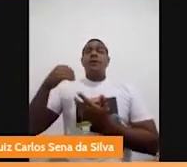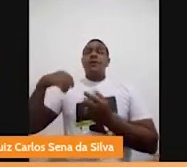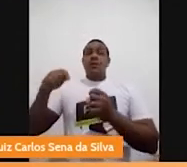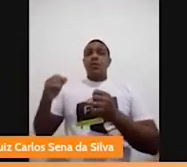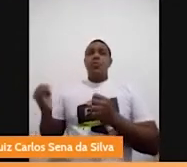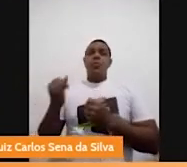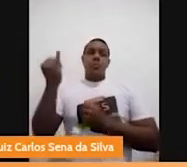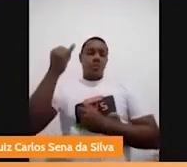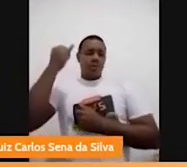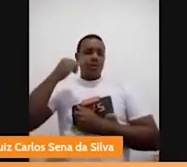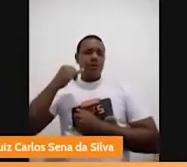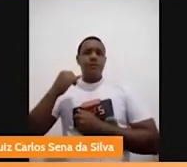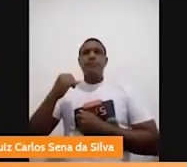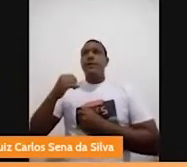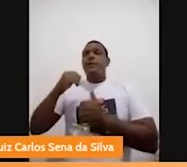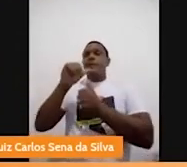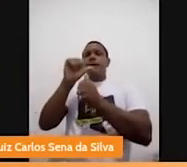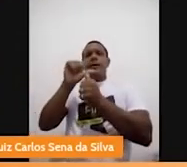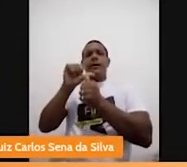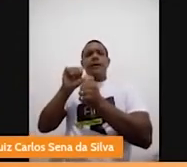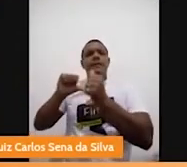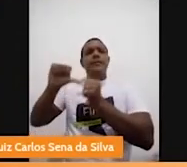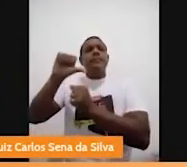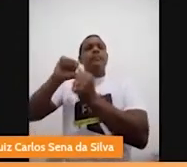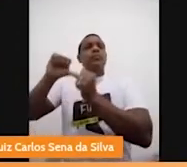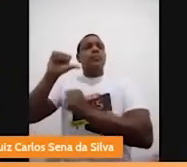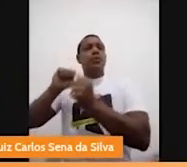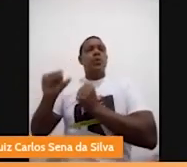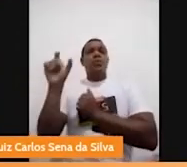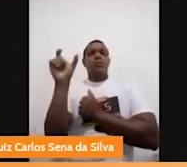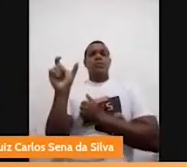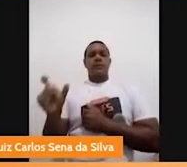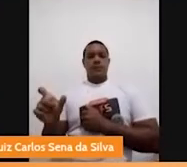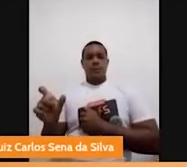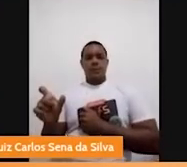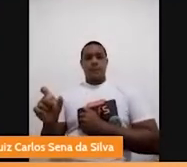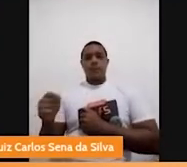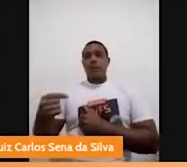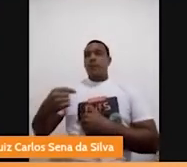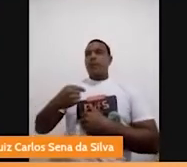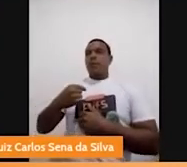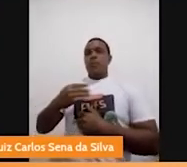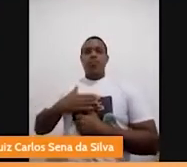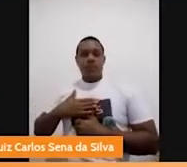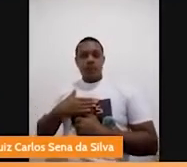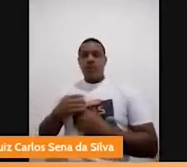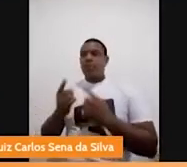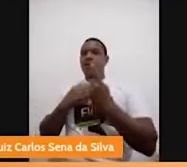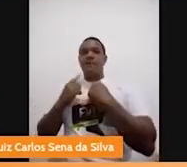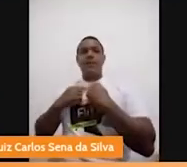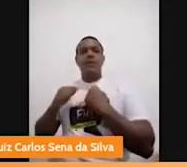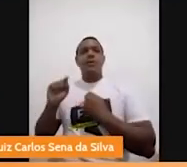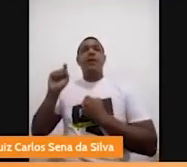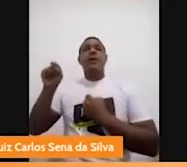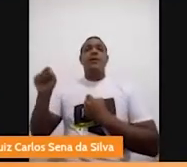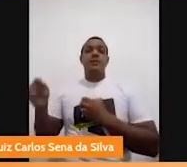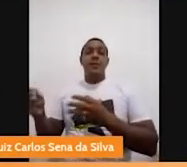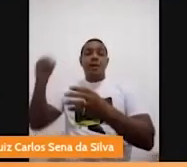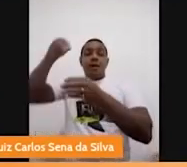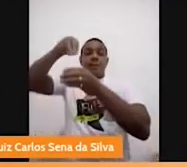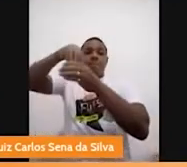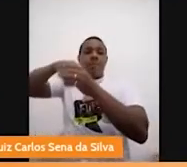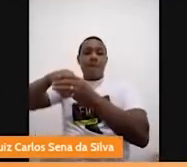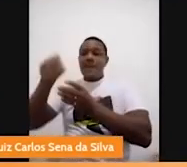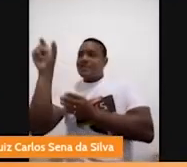E eu quero e quis e desejei isso, que a minha personagem se inserisse nesse contexto. Daí você tem uma princesa com o jeito dela,